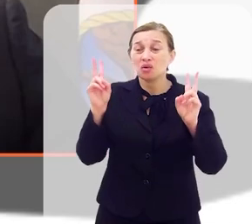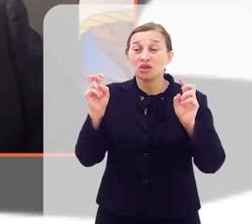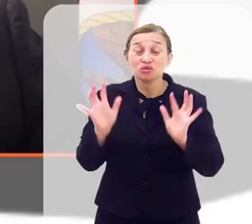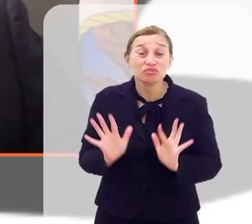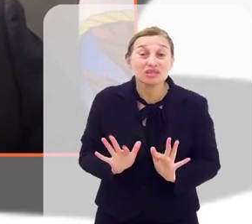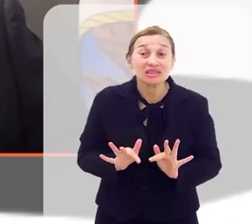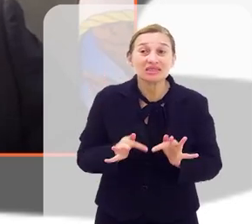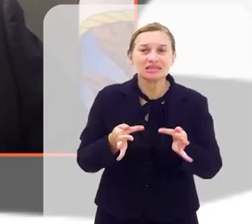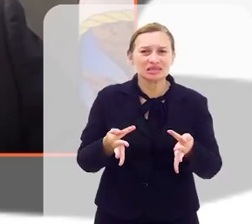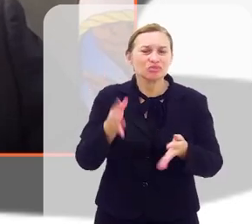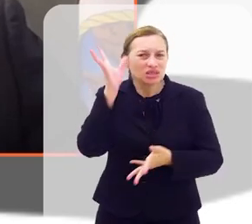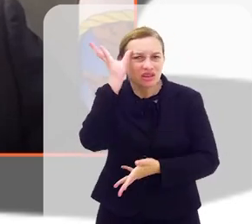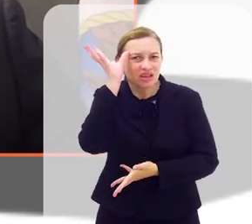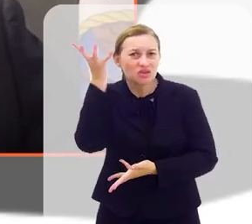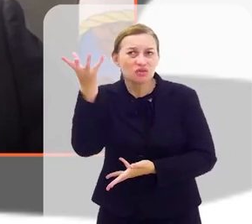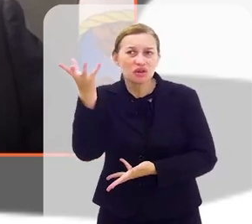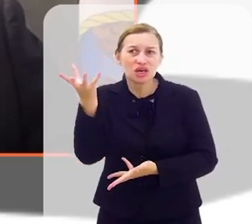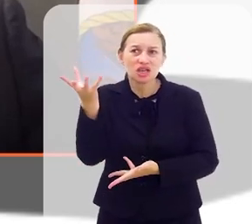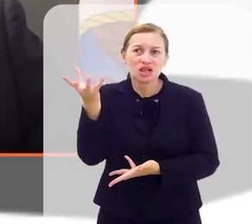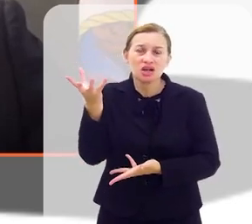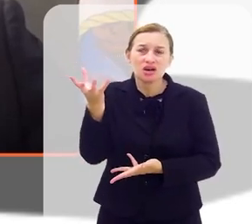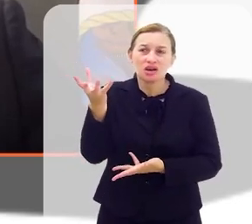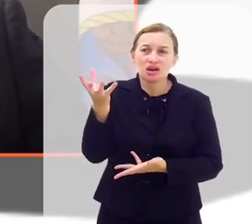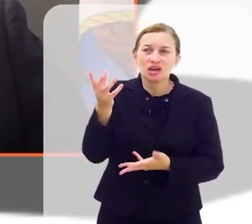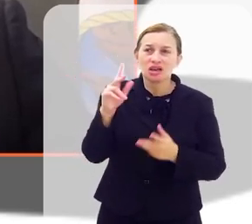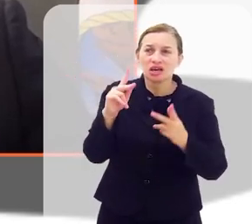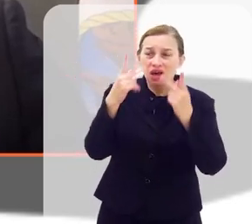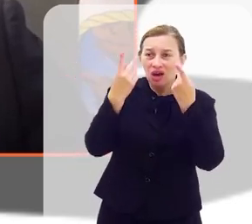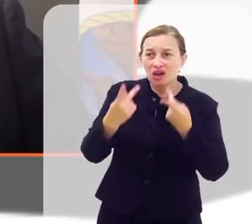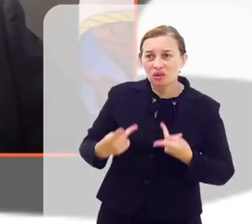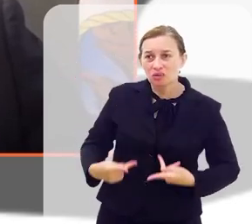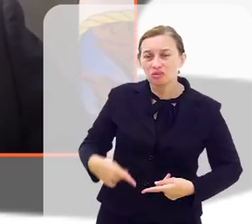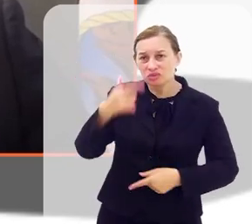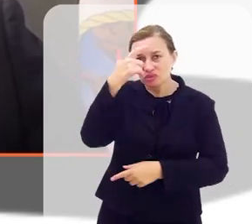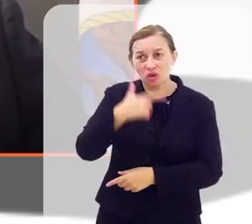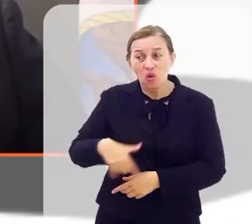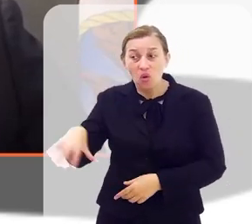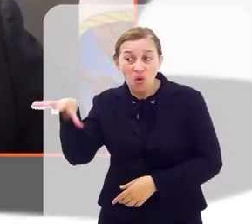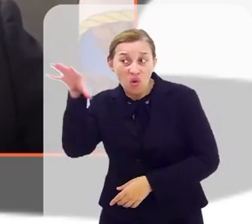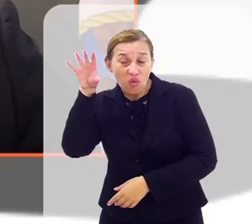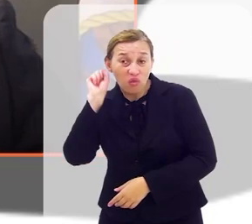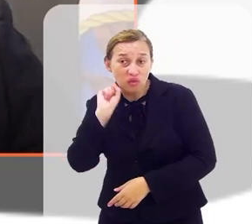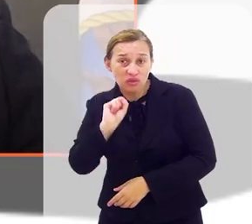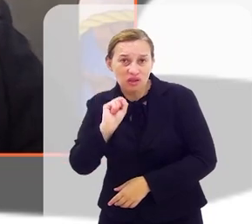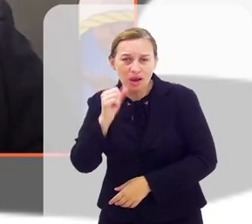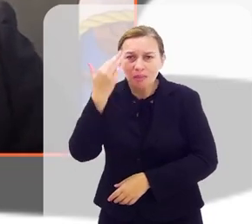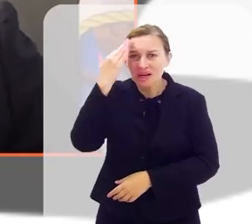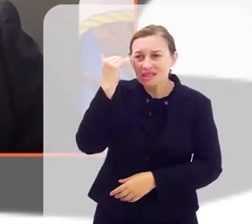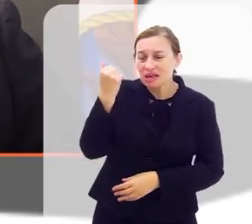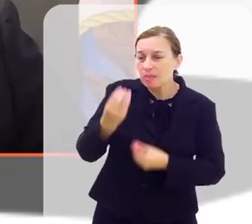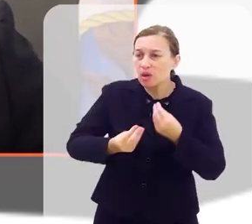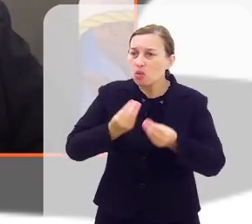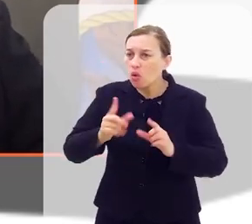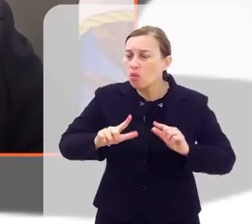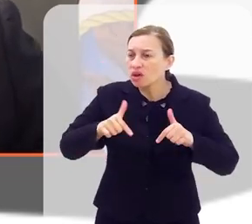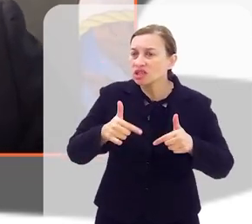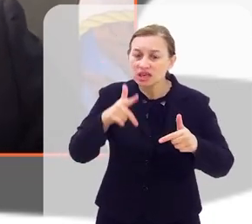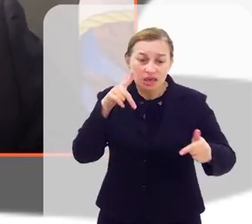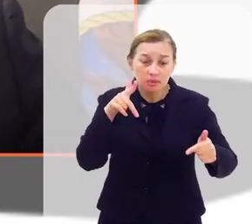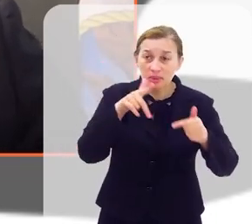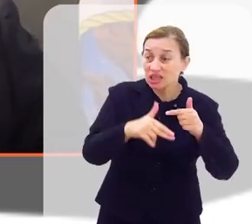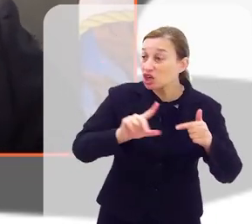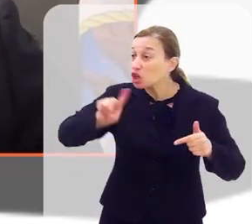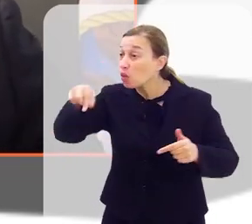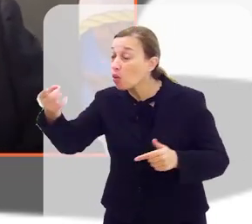tão simples de se resolver, que é humanizar, ouvir, para que pudesse tomar decisões e impedir que